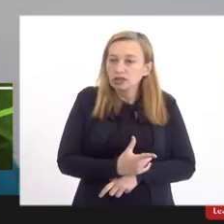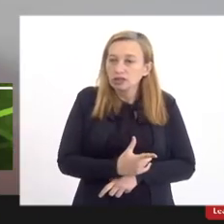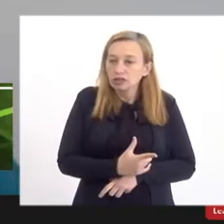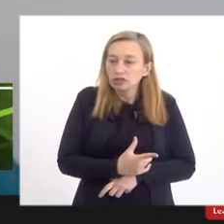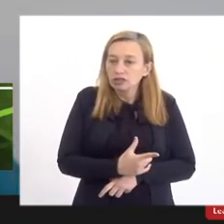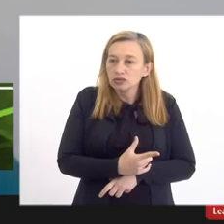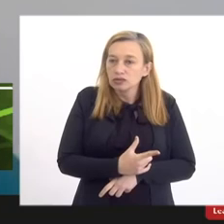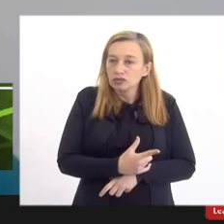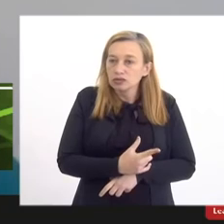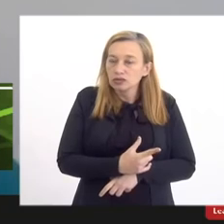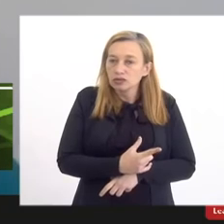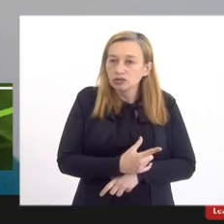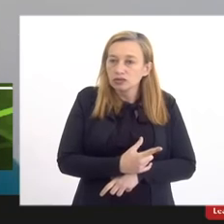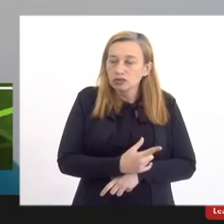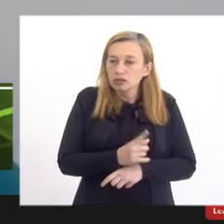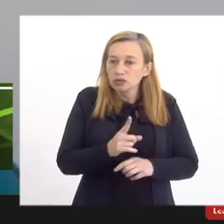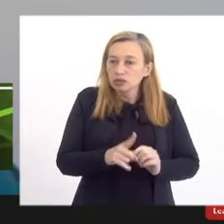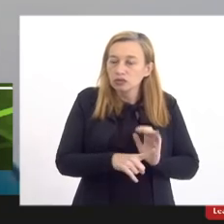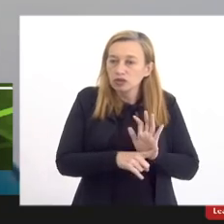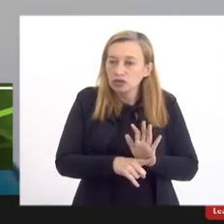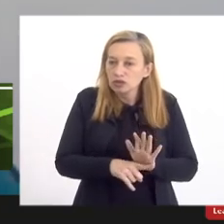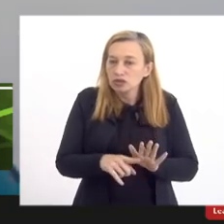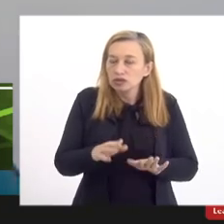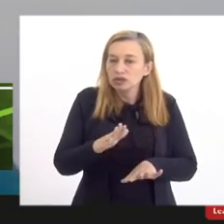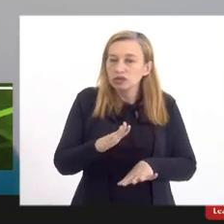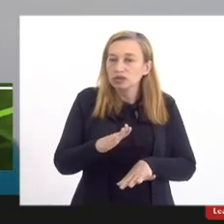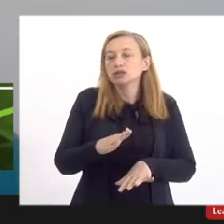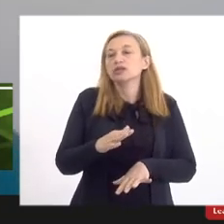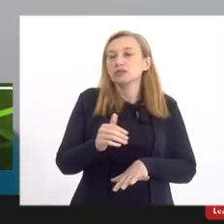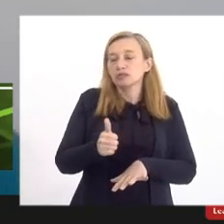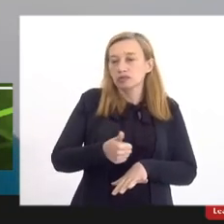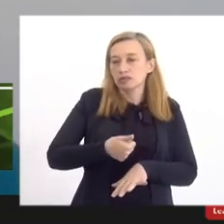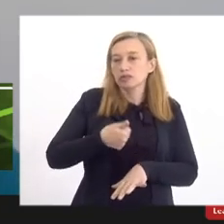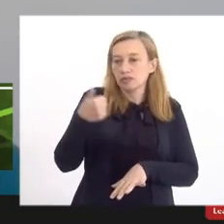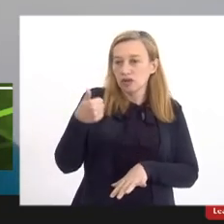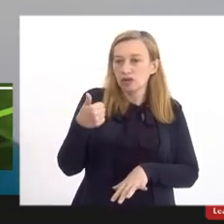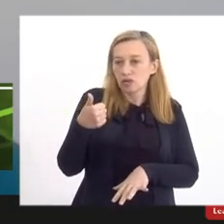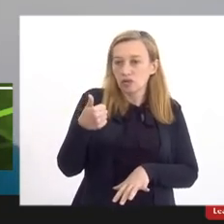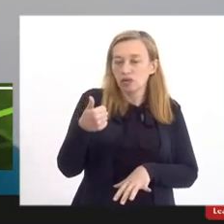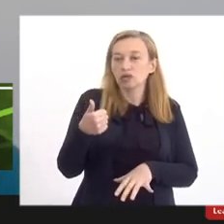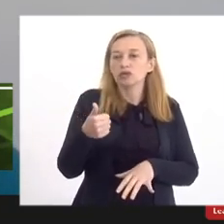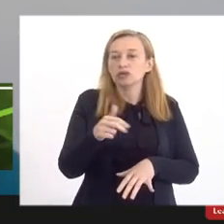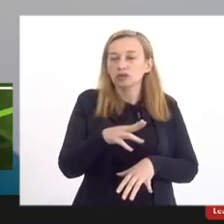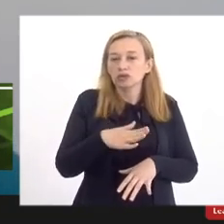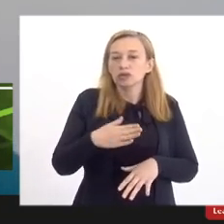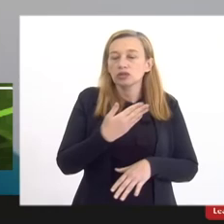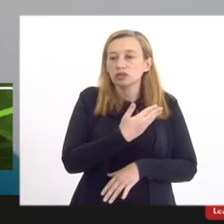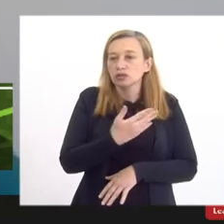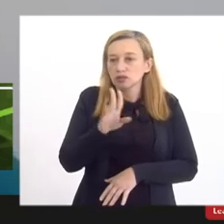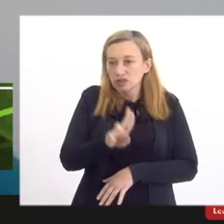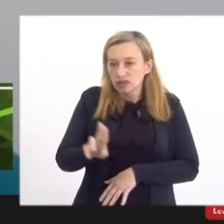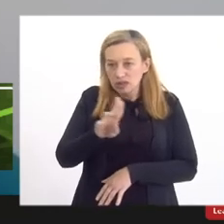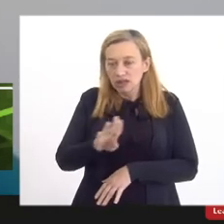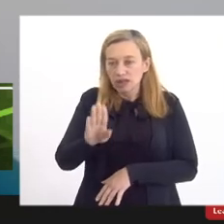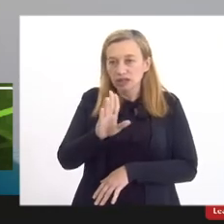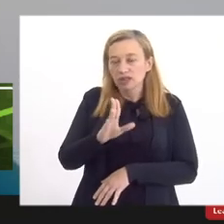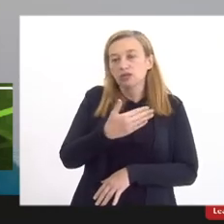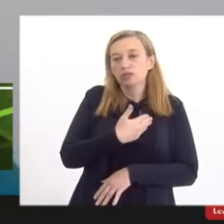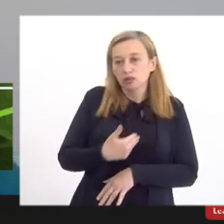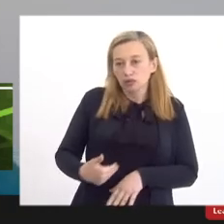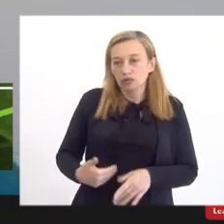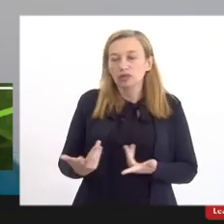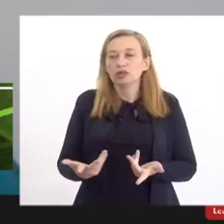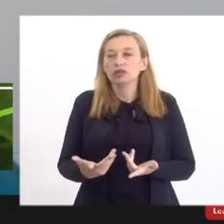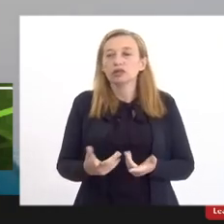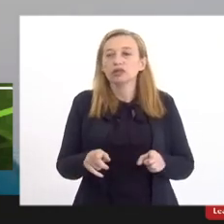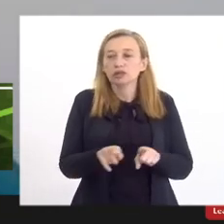atendimento mais significativo de universidades privadas e também por isso percebe a importância da estruturação da garantia